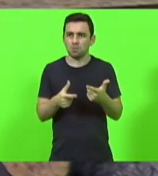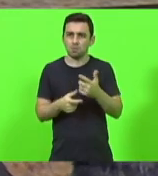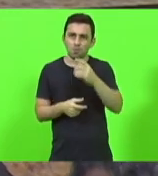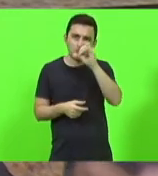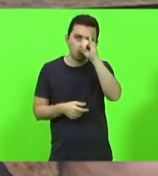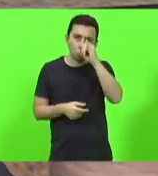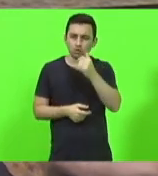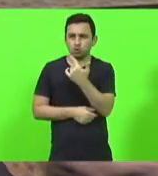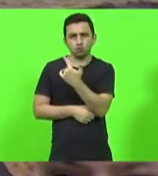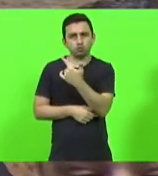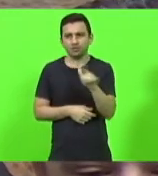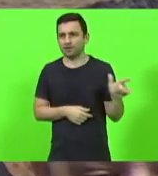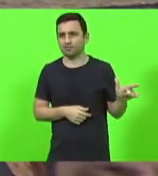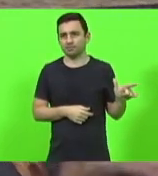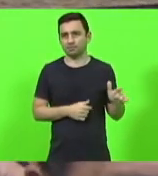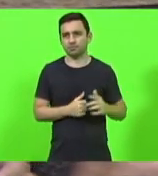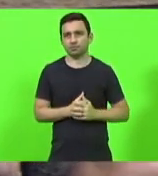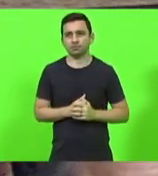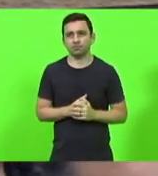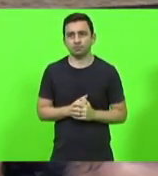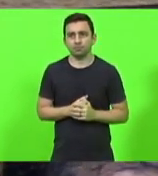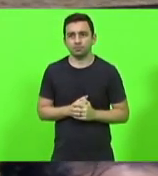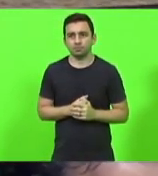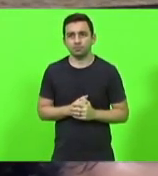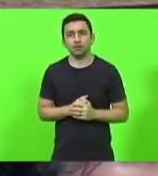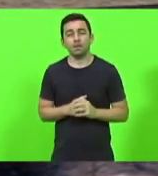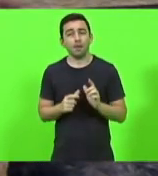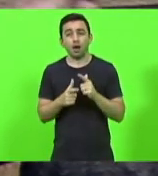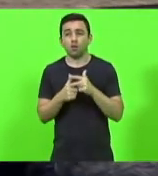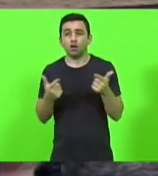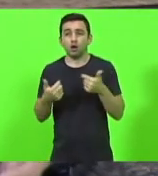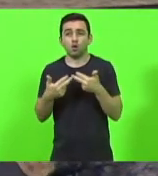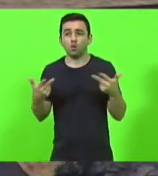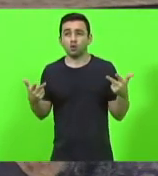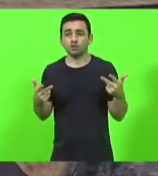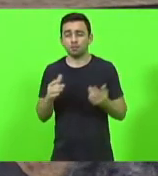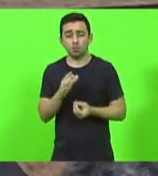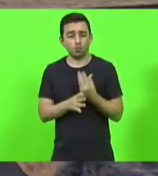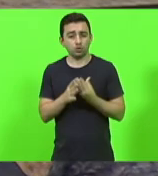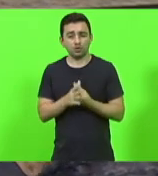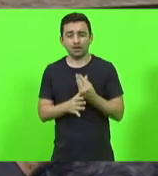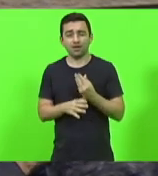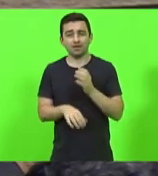não existe. E grande parte do que chega ali, inclusive, nem é produzido no Estado.